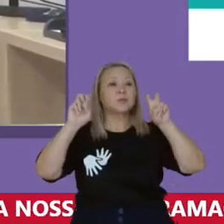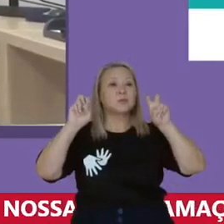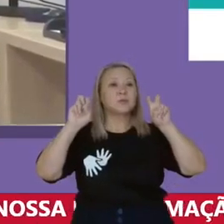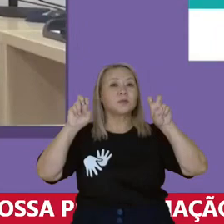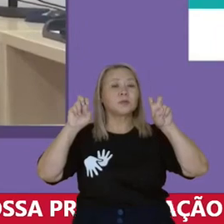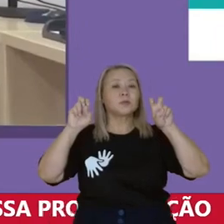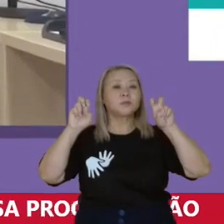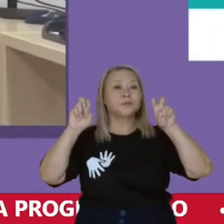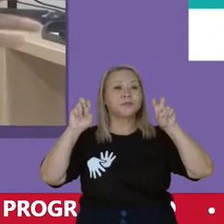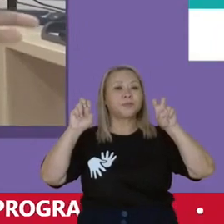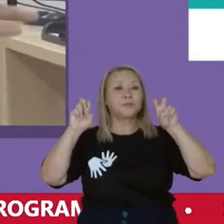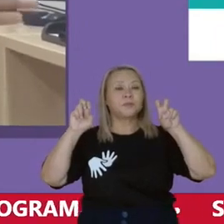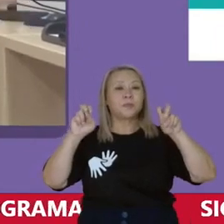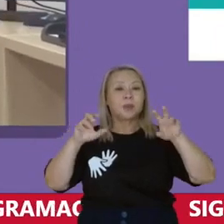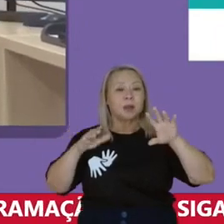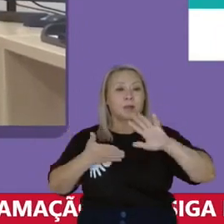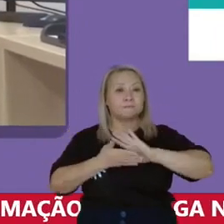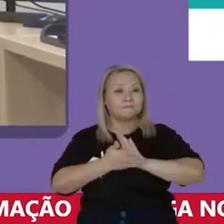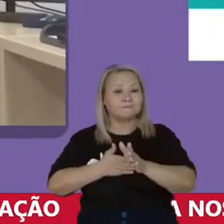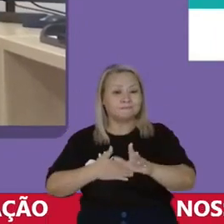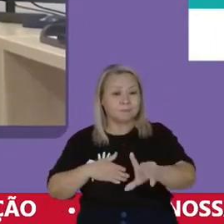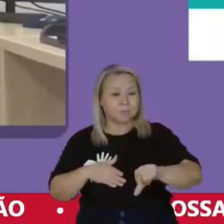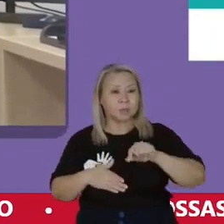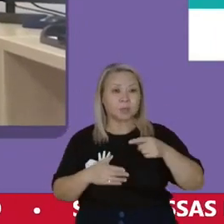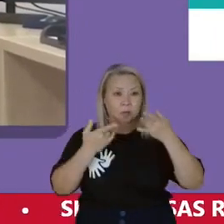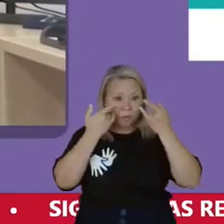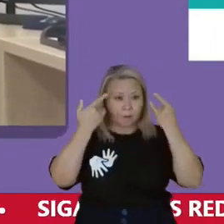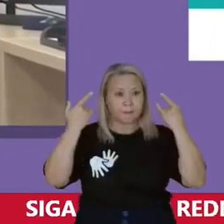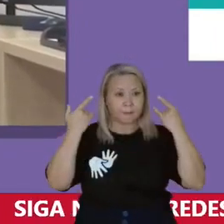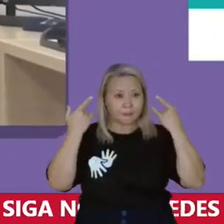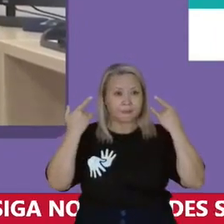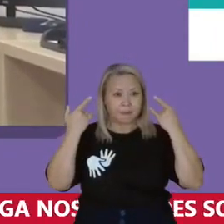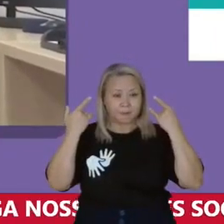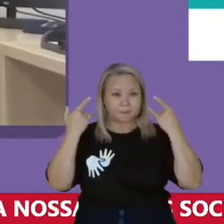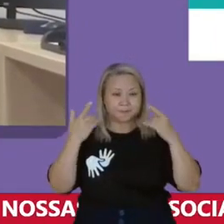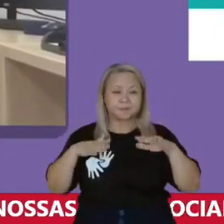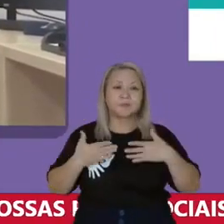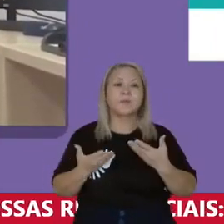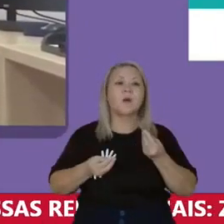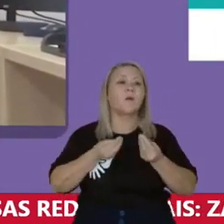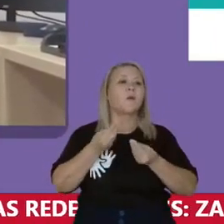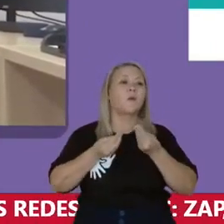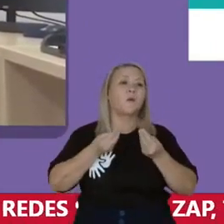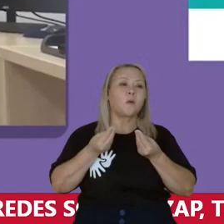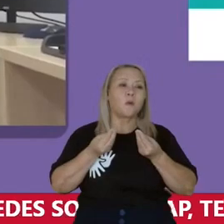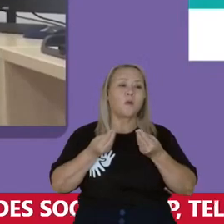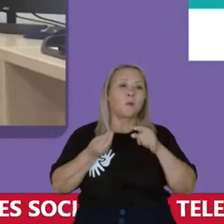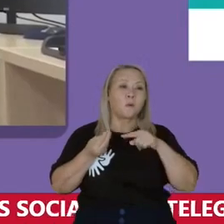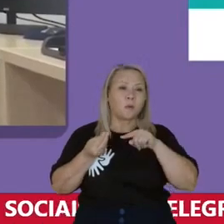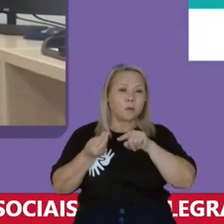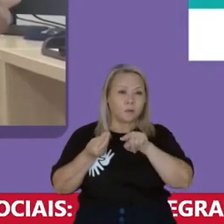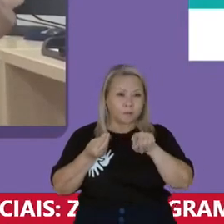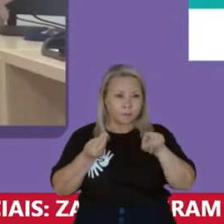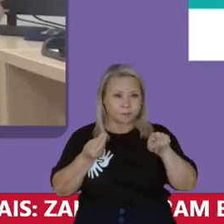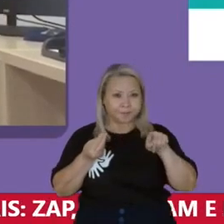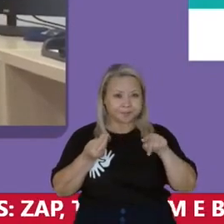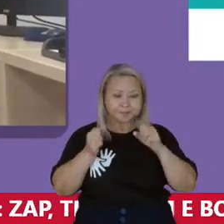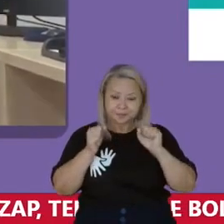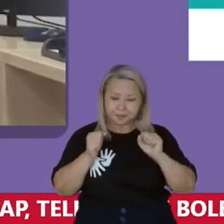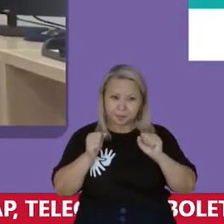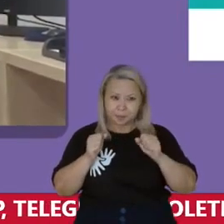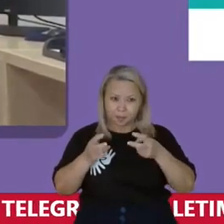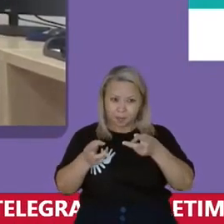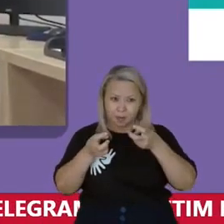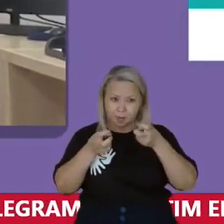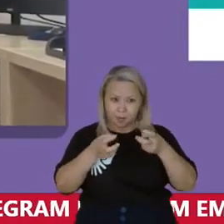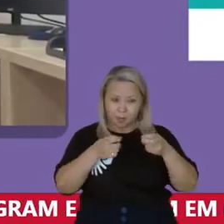exploração do capital Então como você pode ver